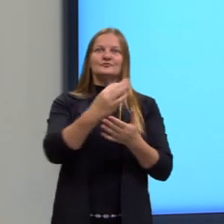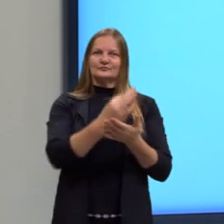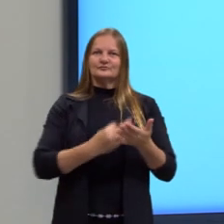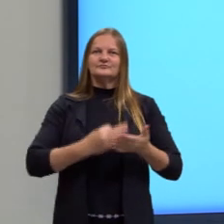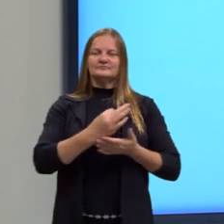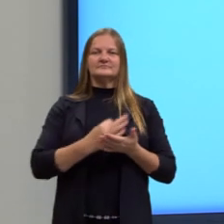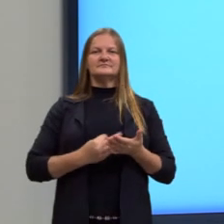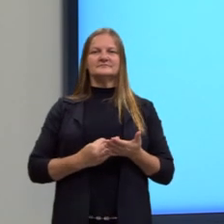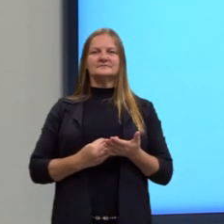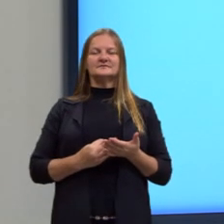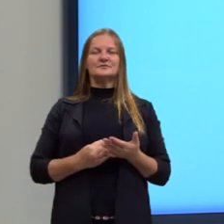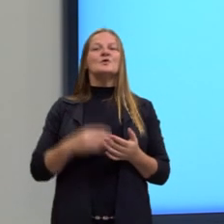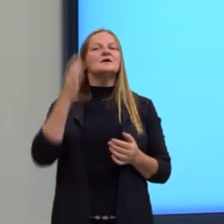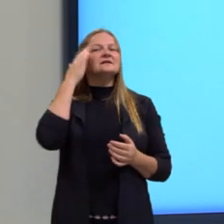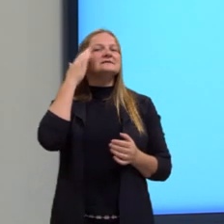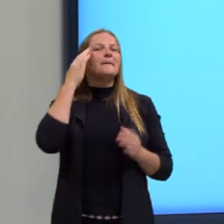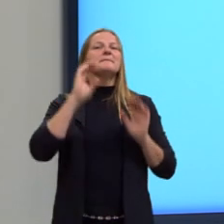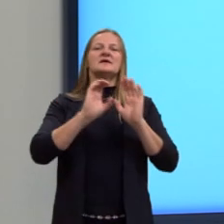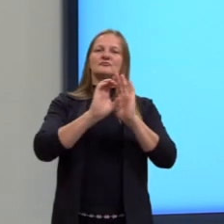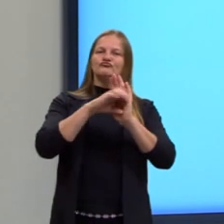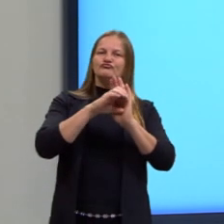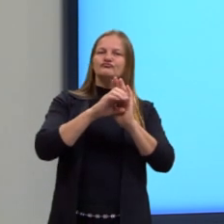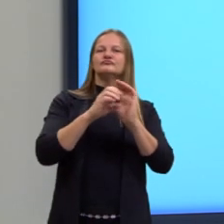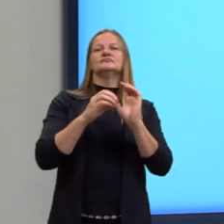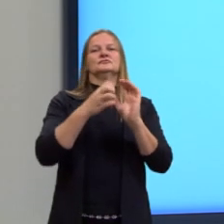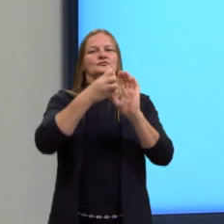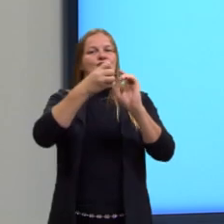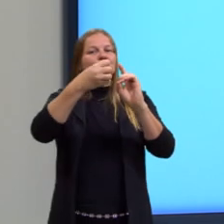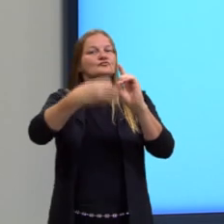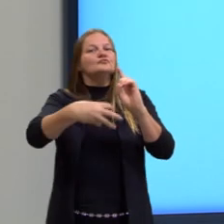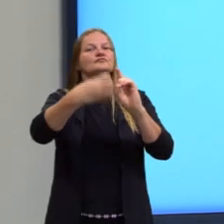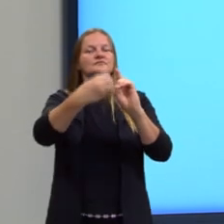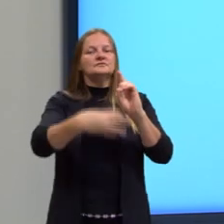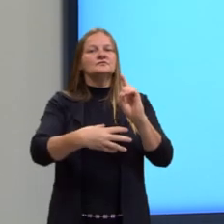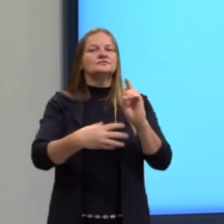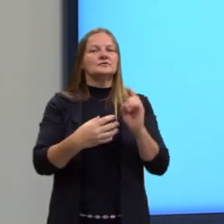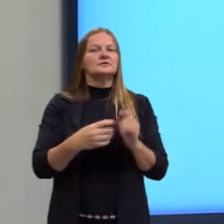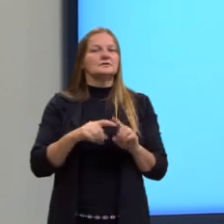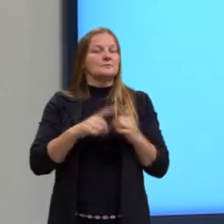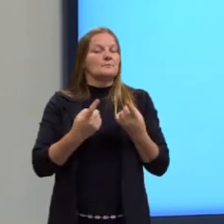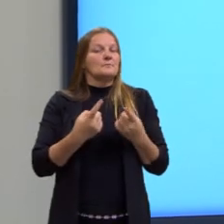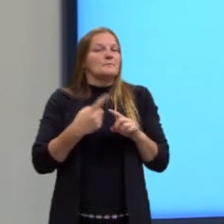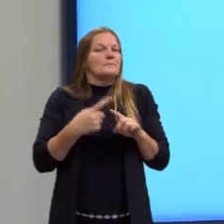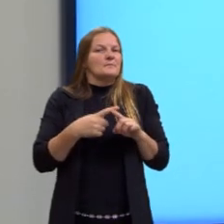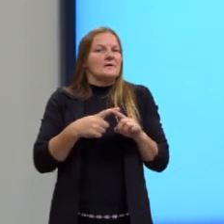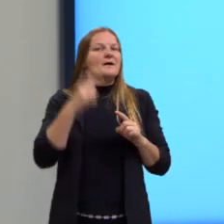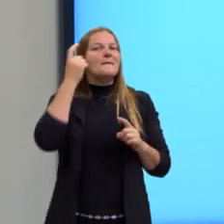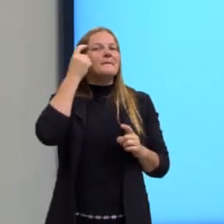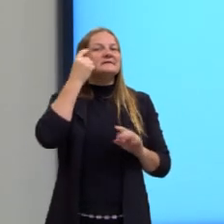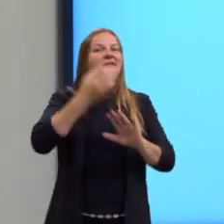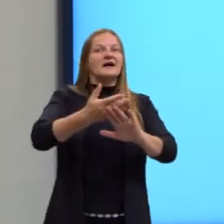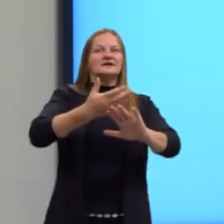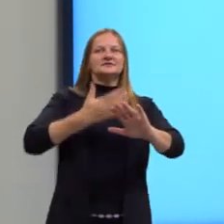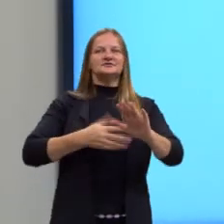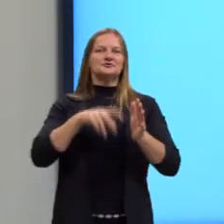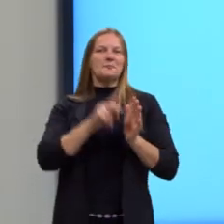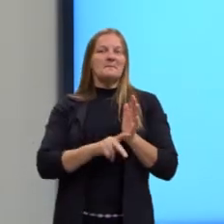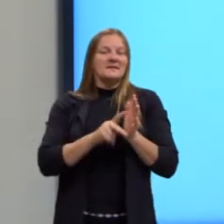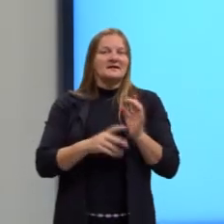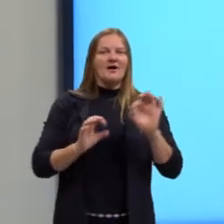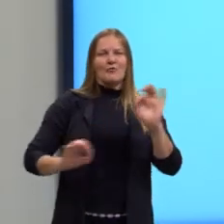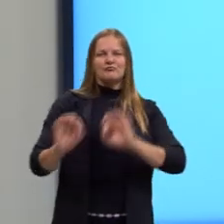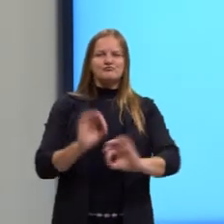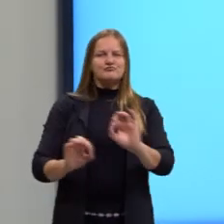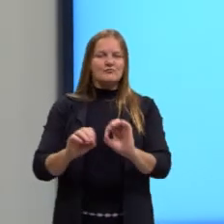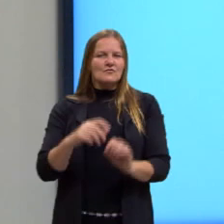saber as definições de intertextualidade é legal. Porque aí eu consigo pensar, mas agora eu vou